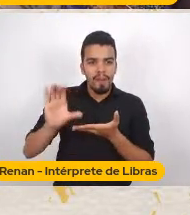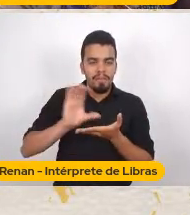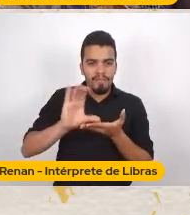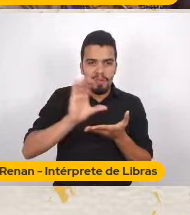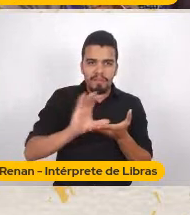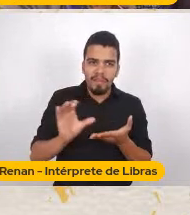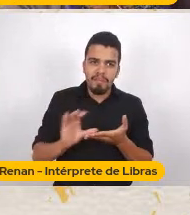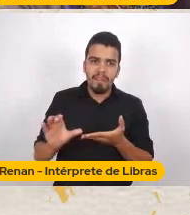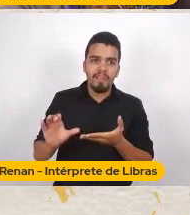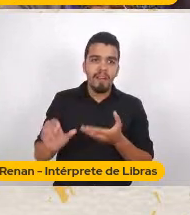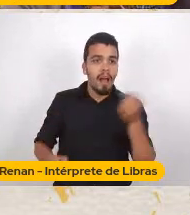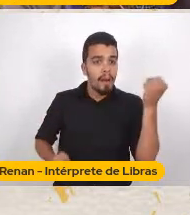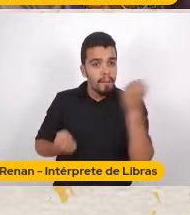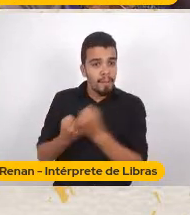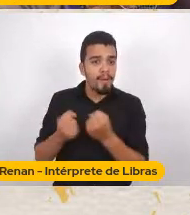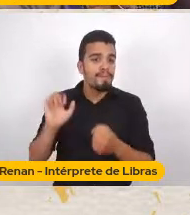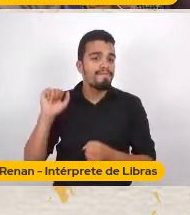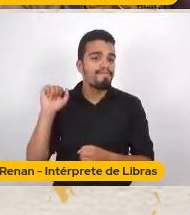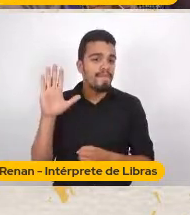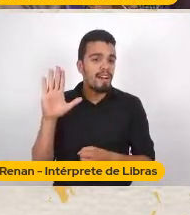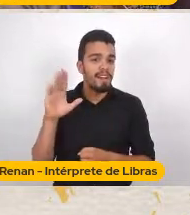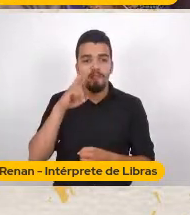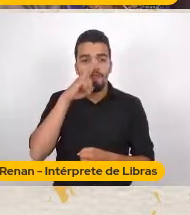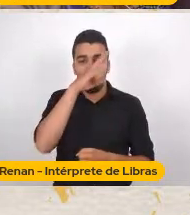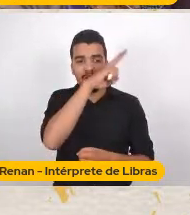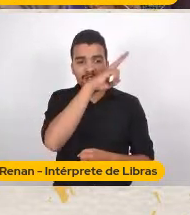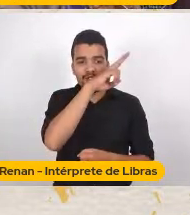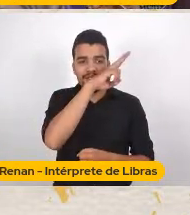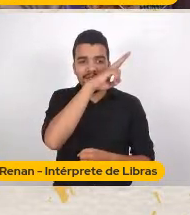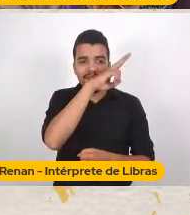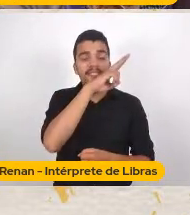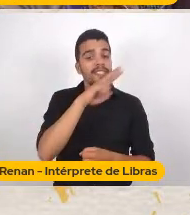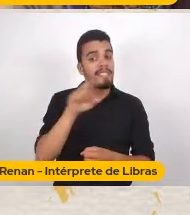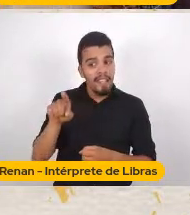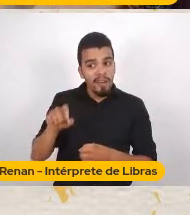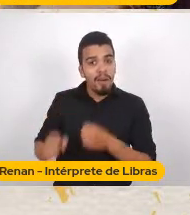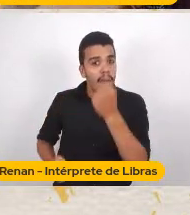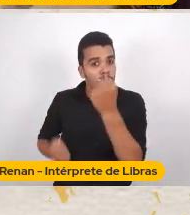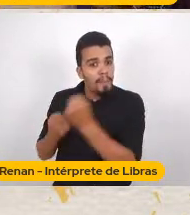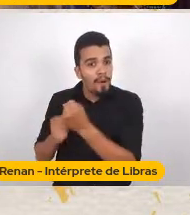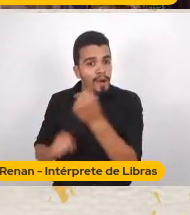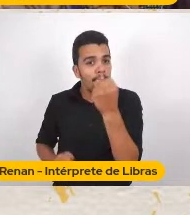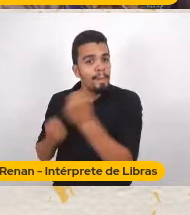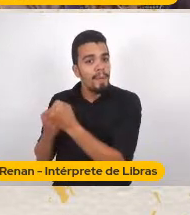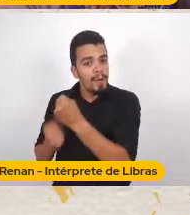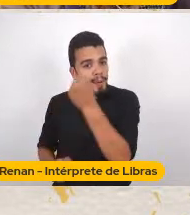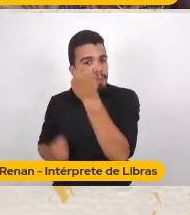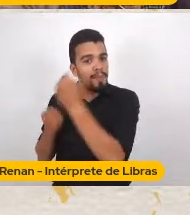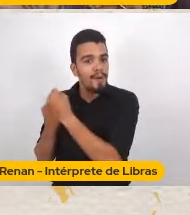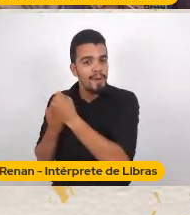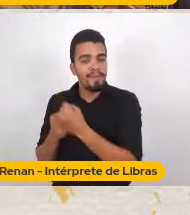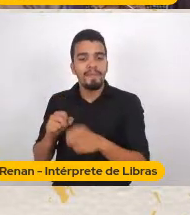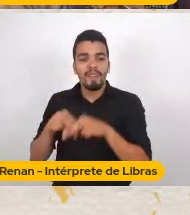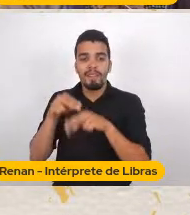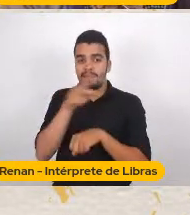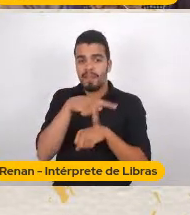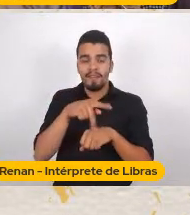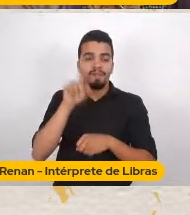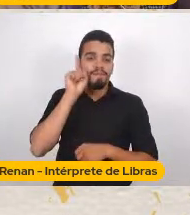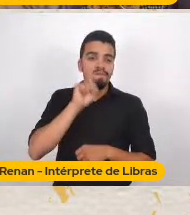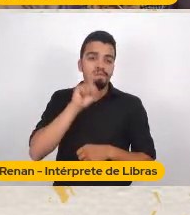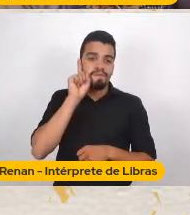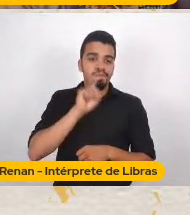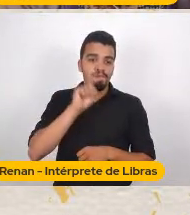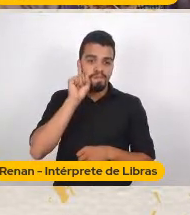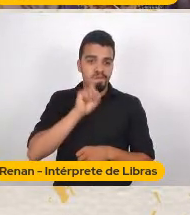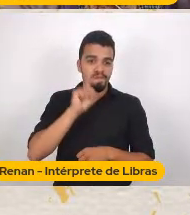De estrutura Industrializada De tudo Bem porque os Estados Unidos Estavam saindo De uma De uma recessão